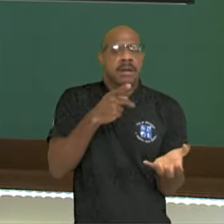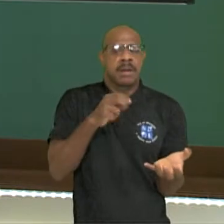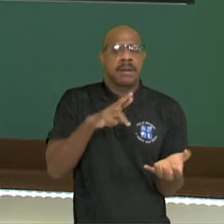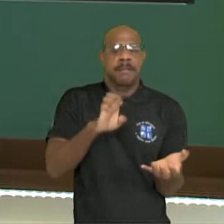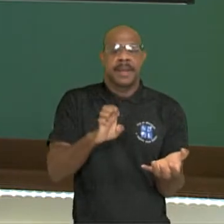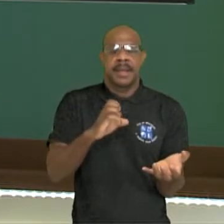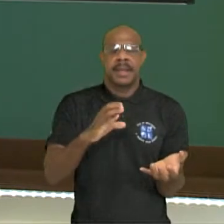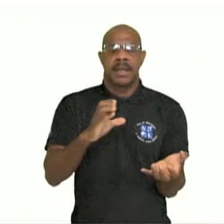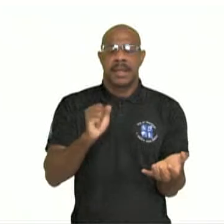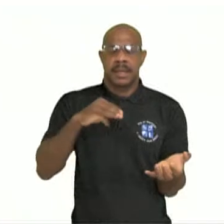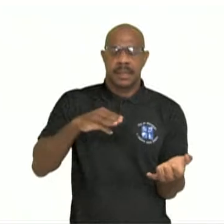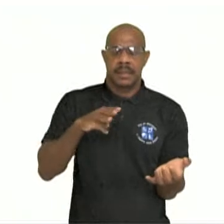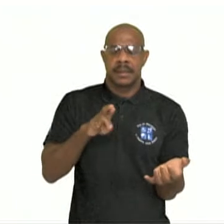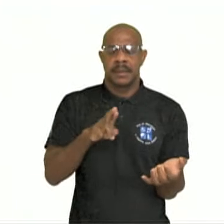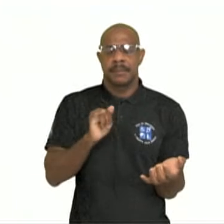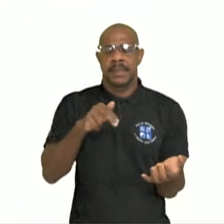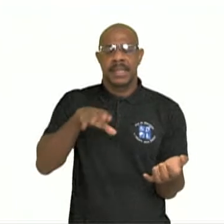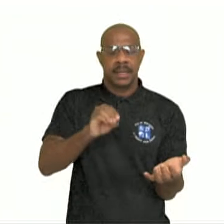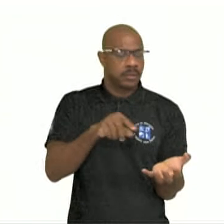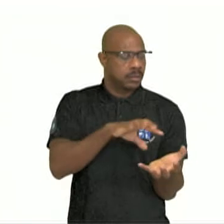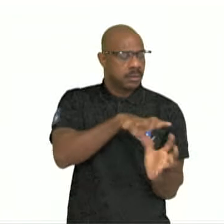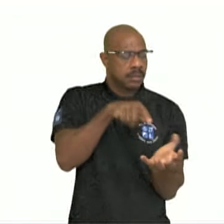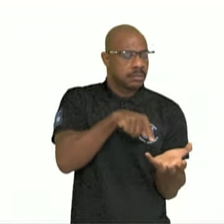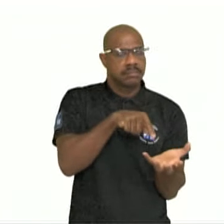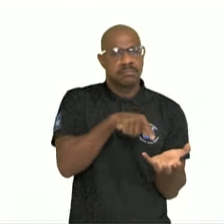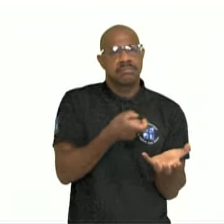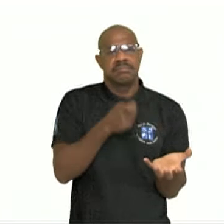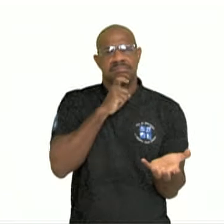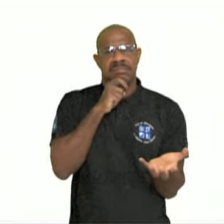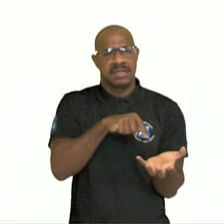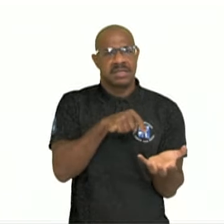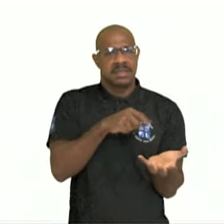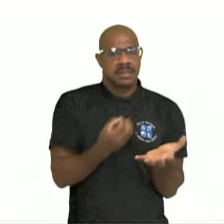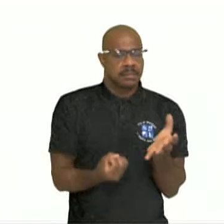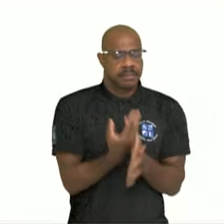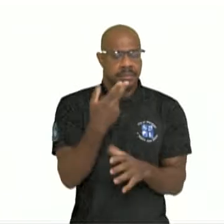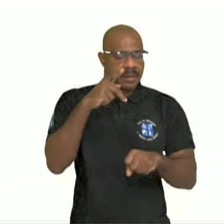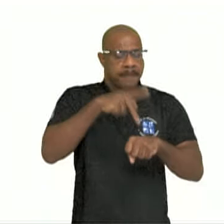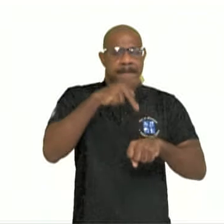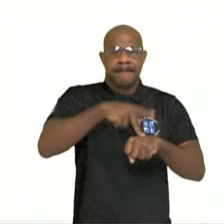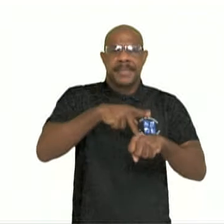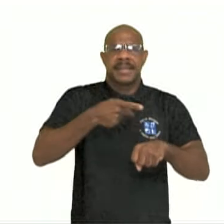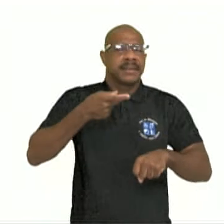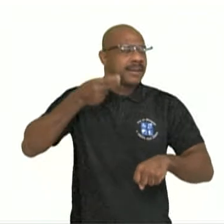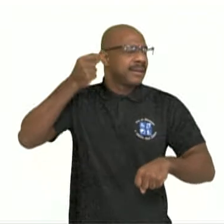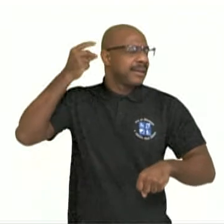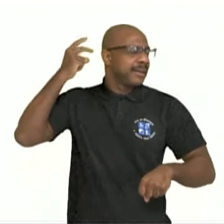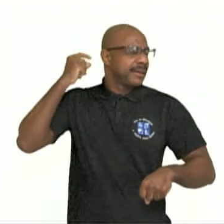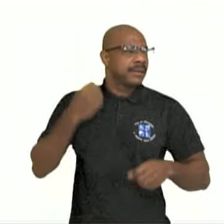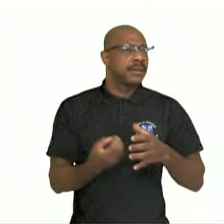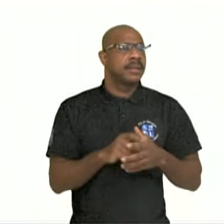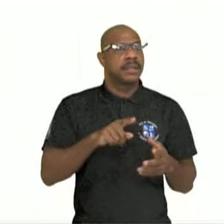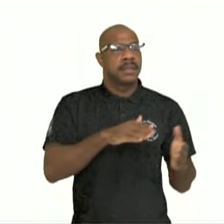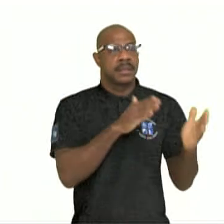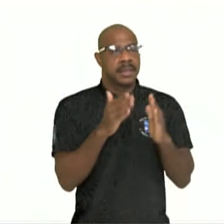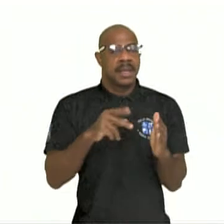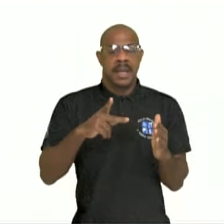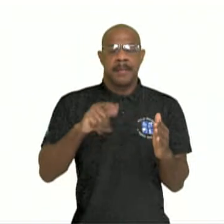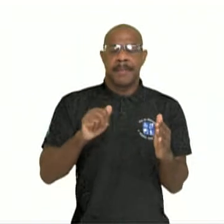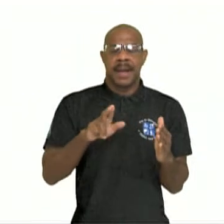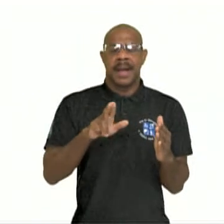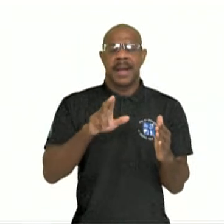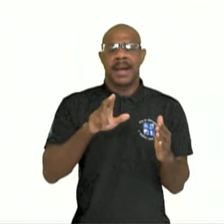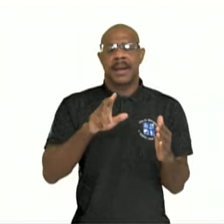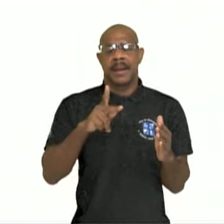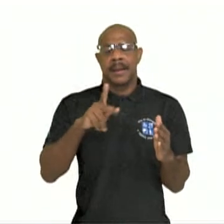-cambriano, que nós vamos ter ali, por exemplo, a formação das rochas mais antigas. Depois a gente tem a era paleozoica,